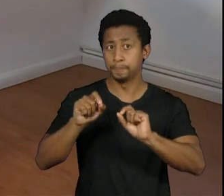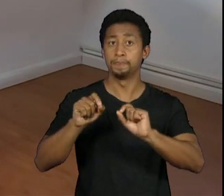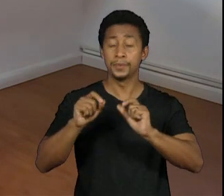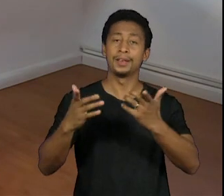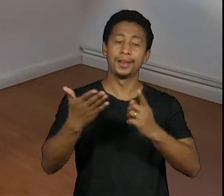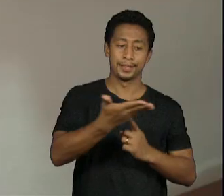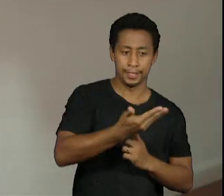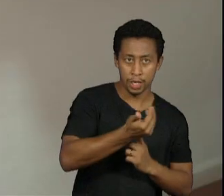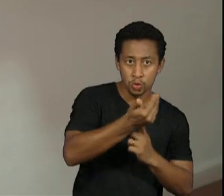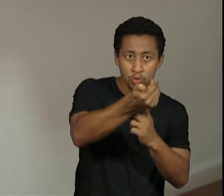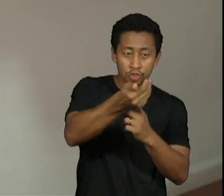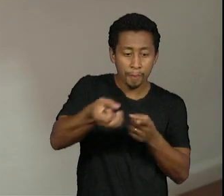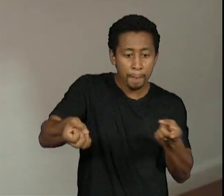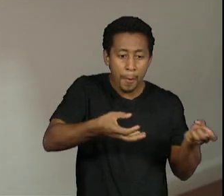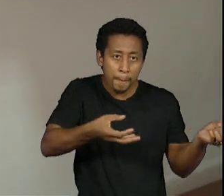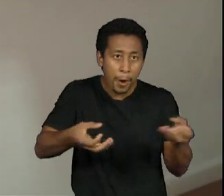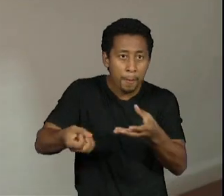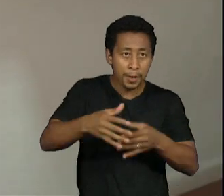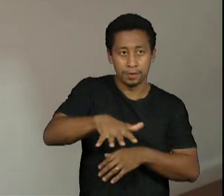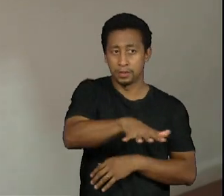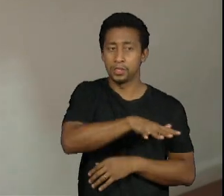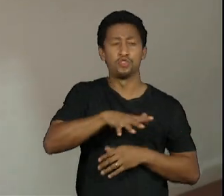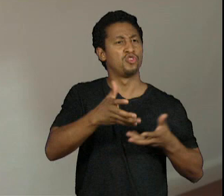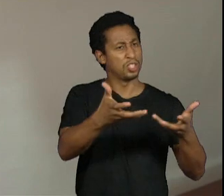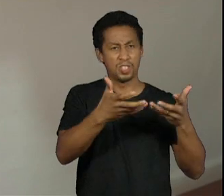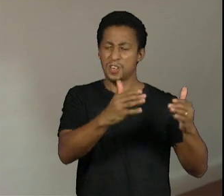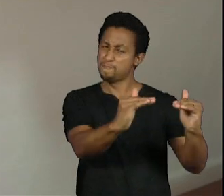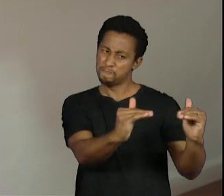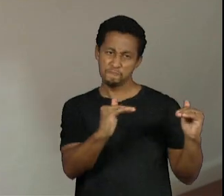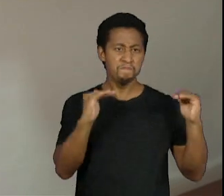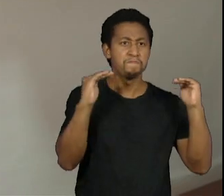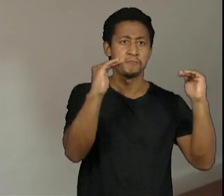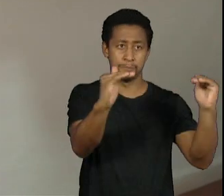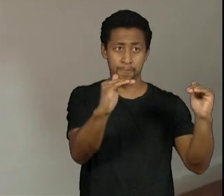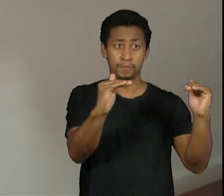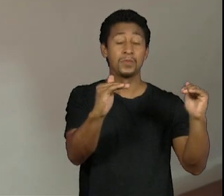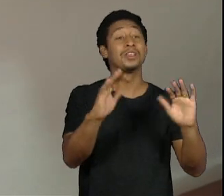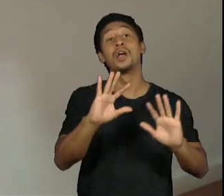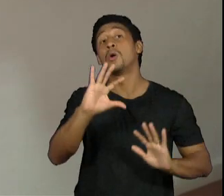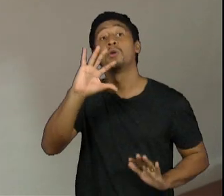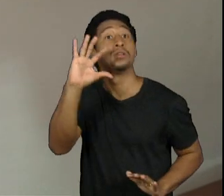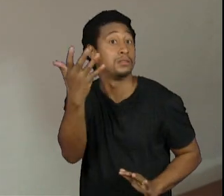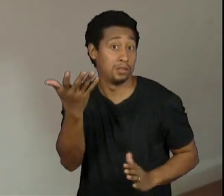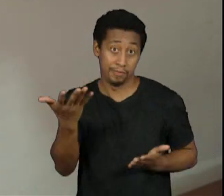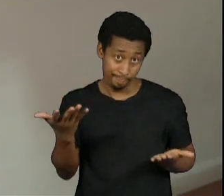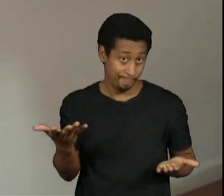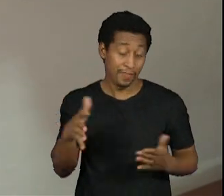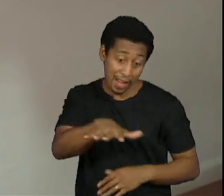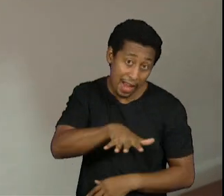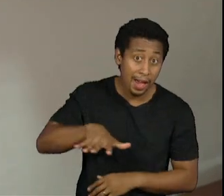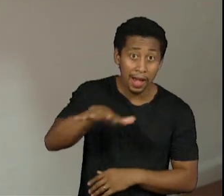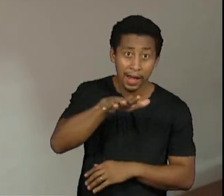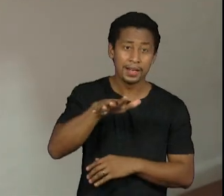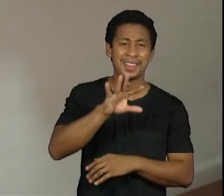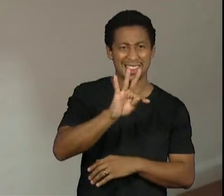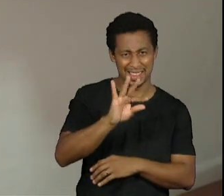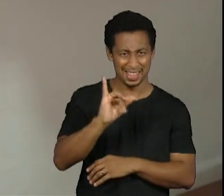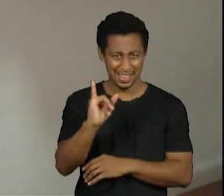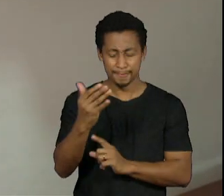tecnologia esse mercado de inovação e tecnologia na época era um mercado extremamente branco extremamente